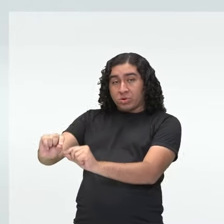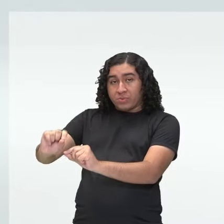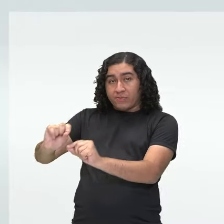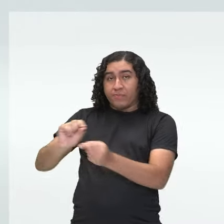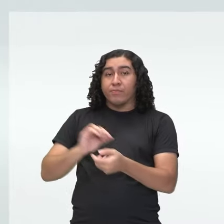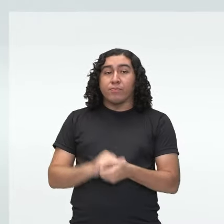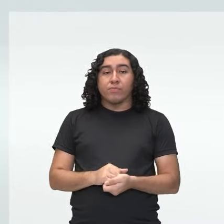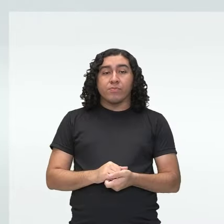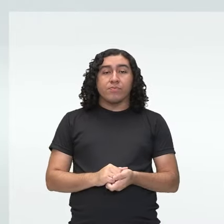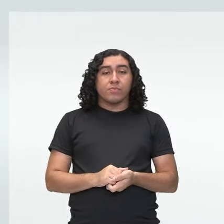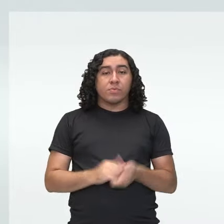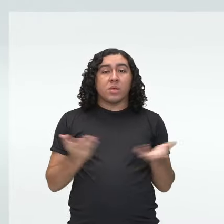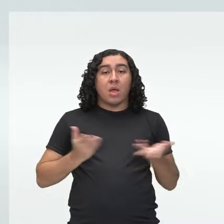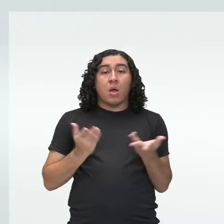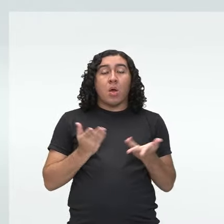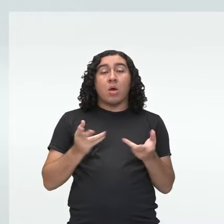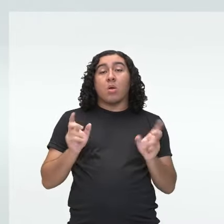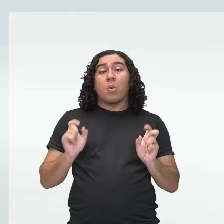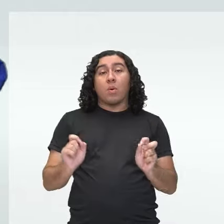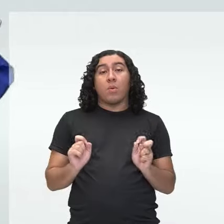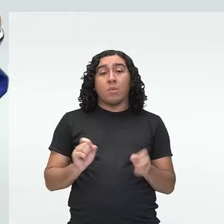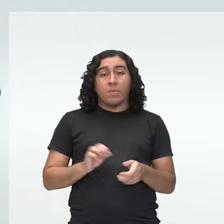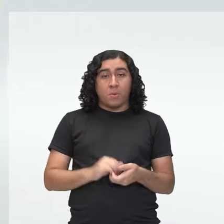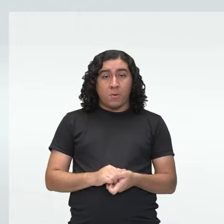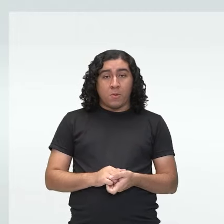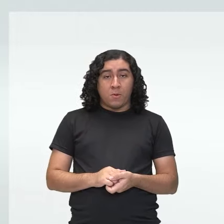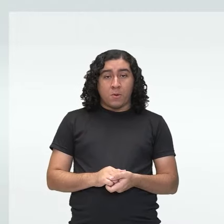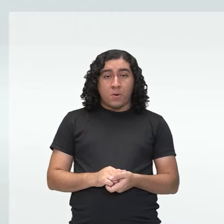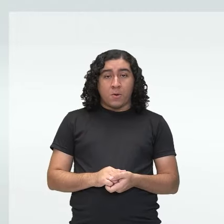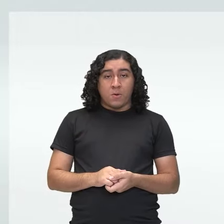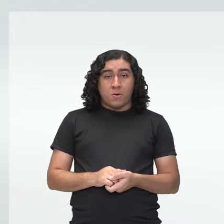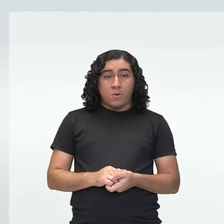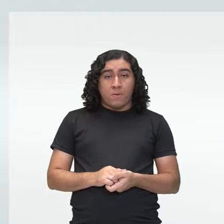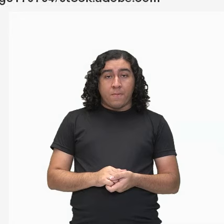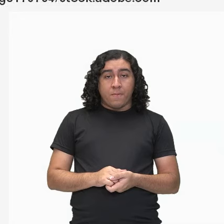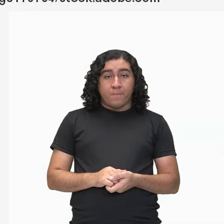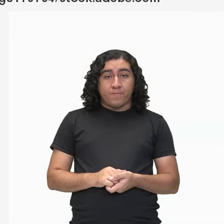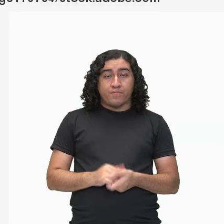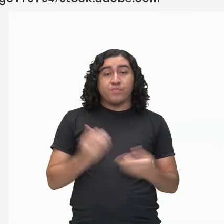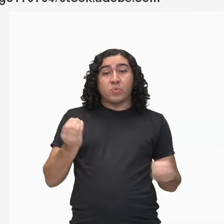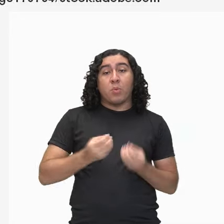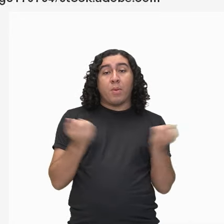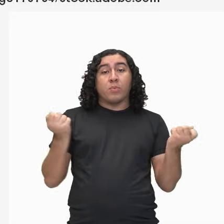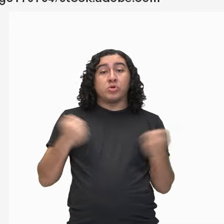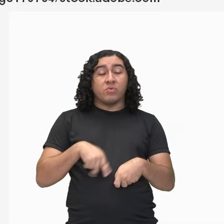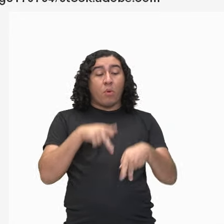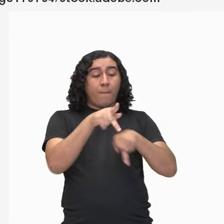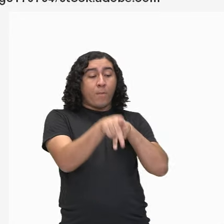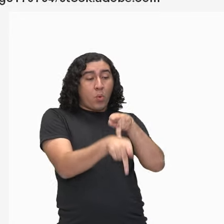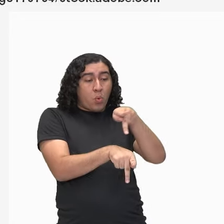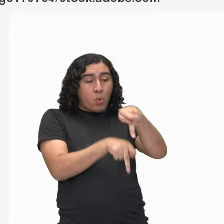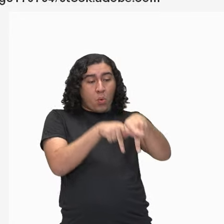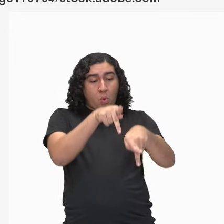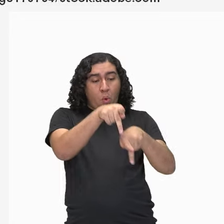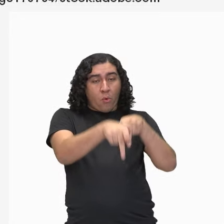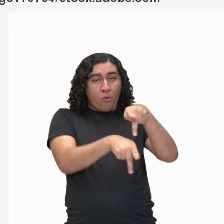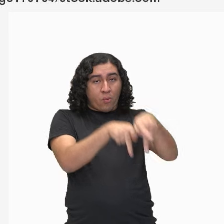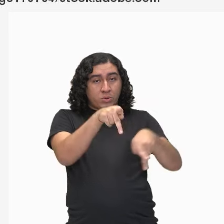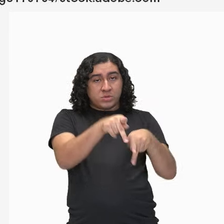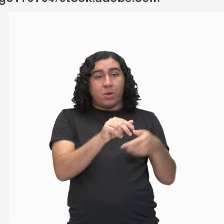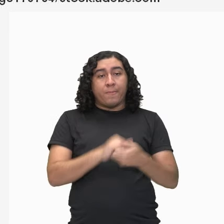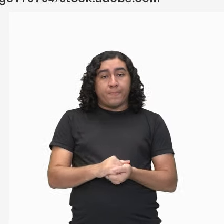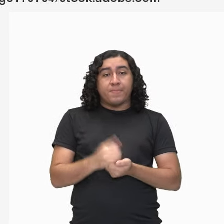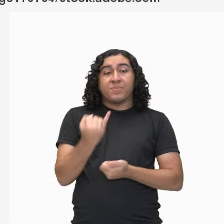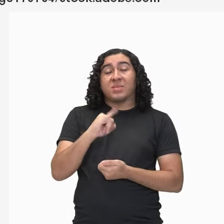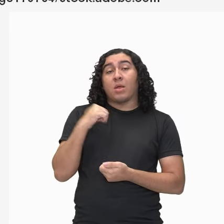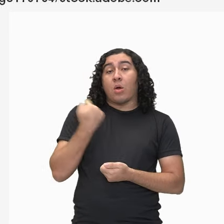observar agora sobre o processo da dinâmica de populações. Quando a gente faz esse estudo da dinâmica de